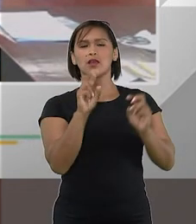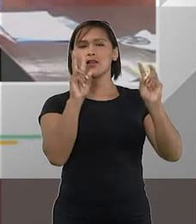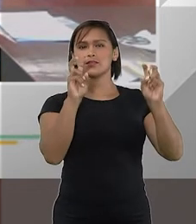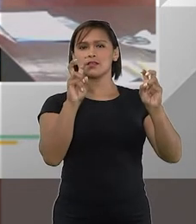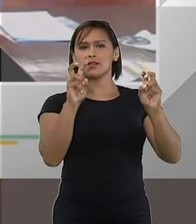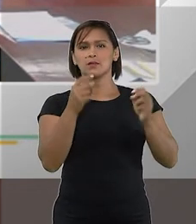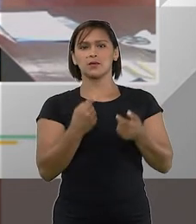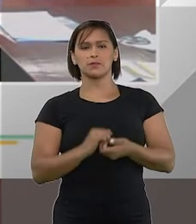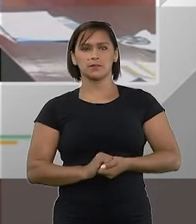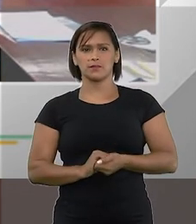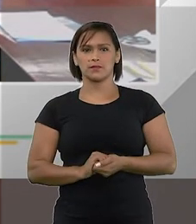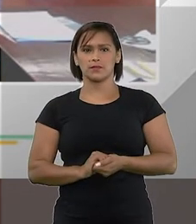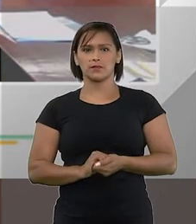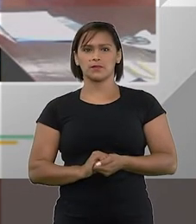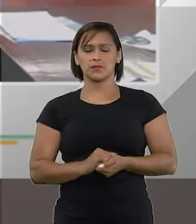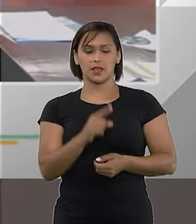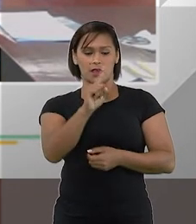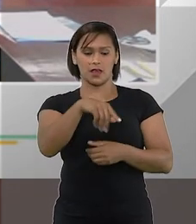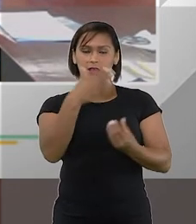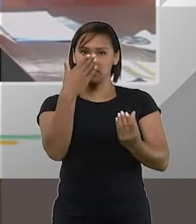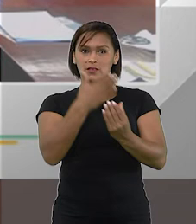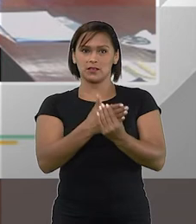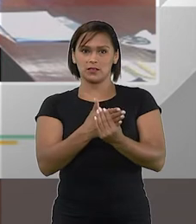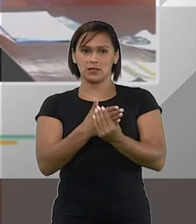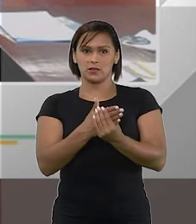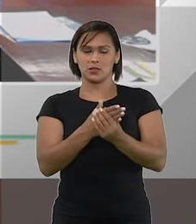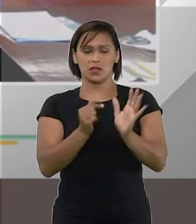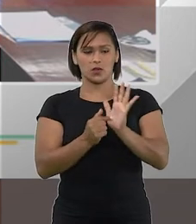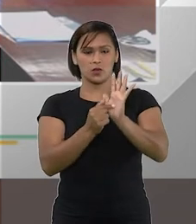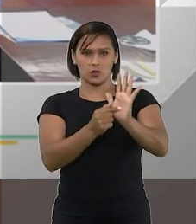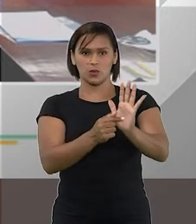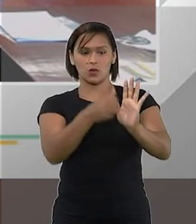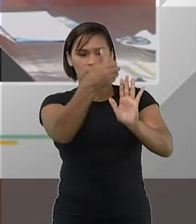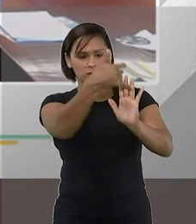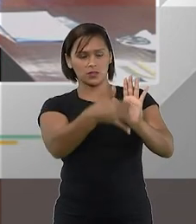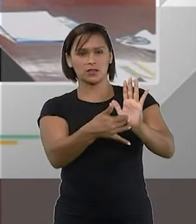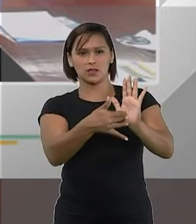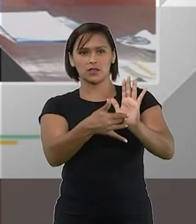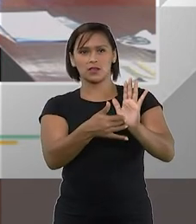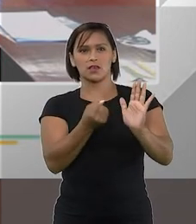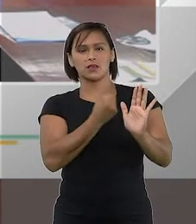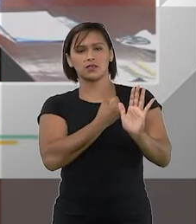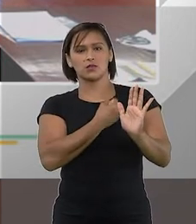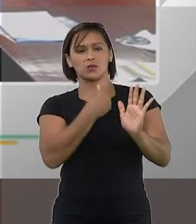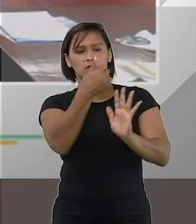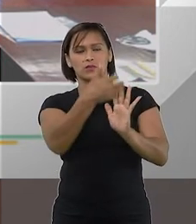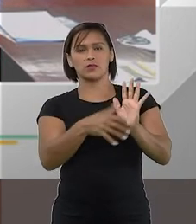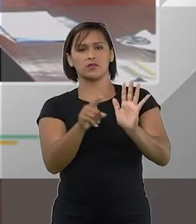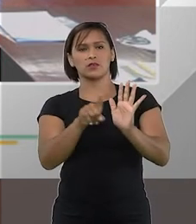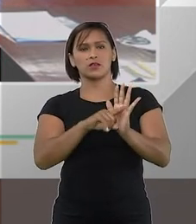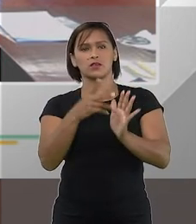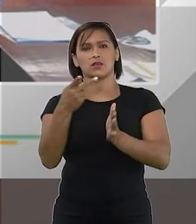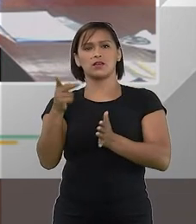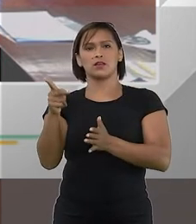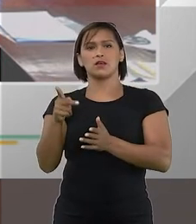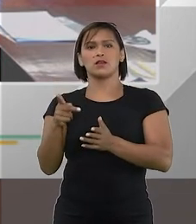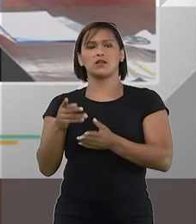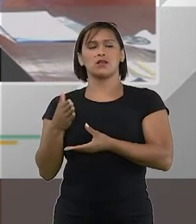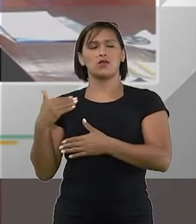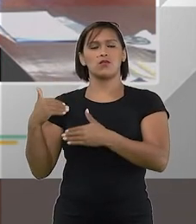isso e neste caso que estou trazendo a colação que vinha